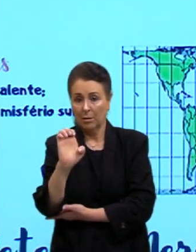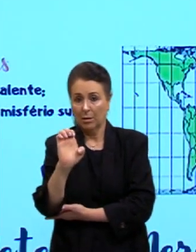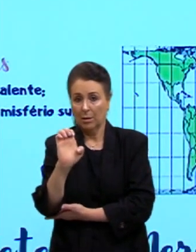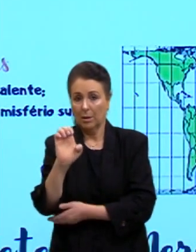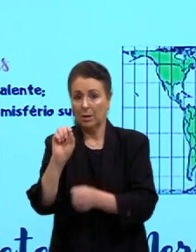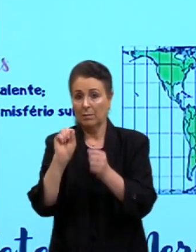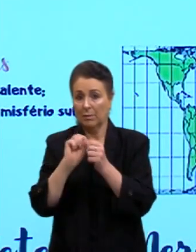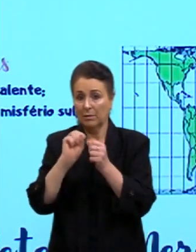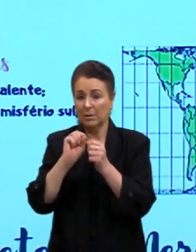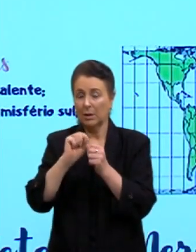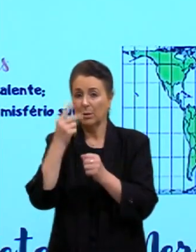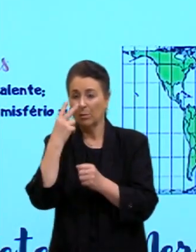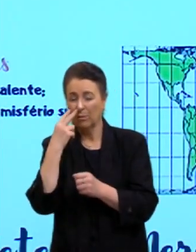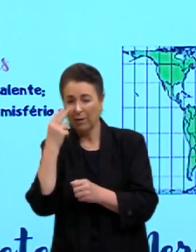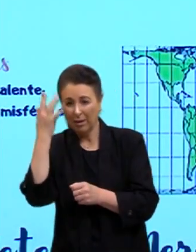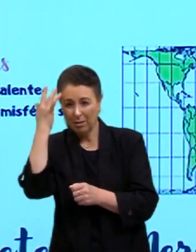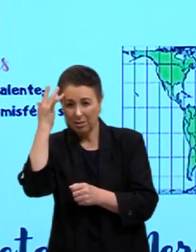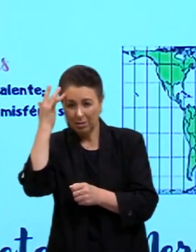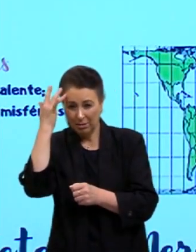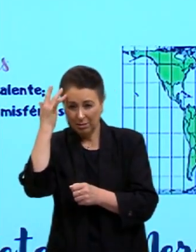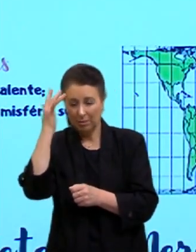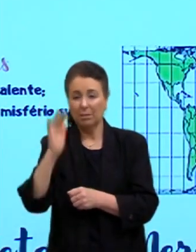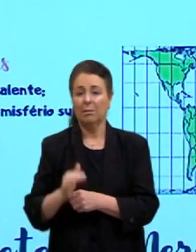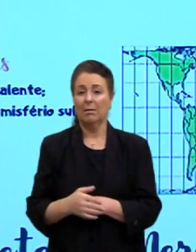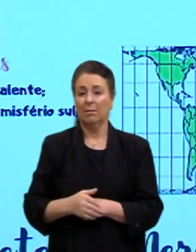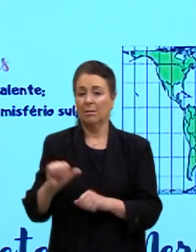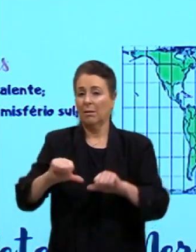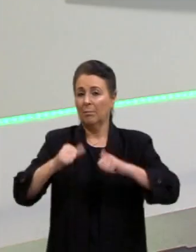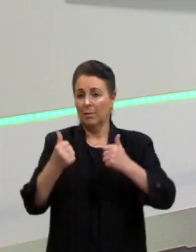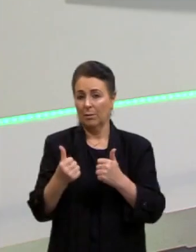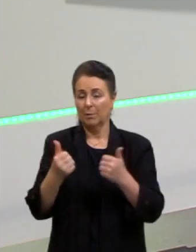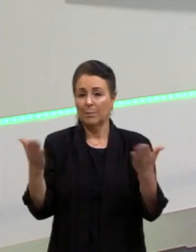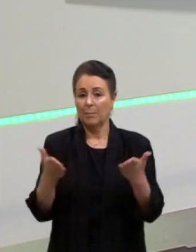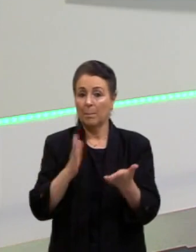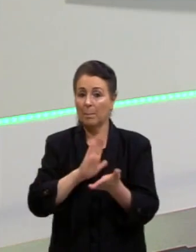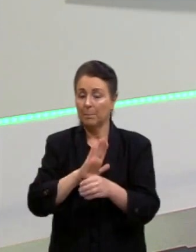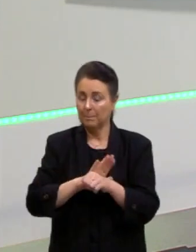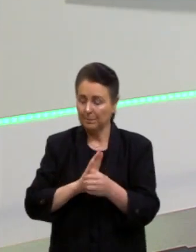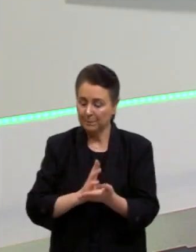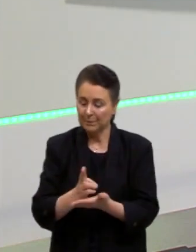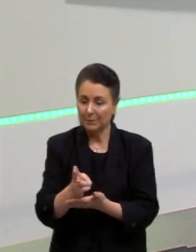que ver, compreender o que que está rolando, tá, gurizada? Vamos passar mais um aqui?